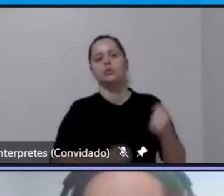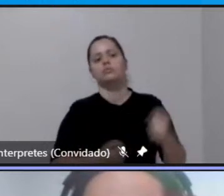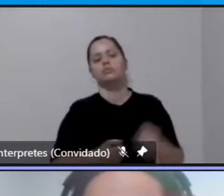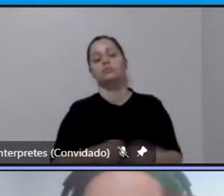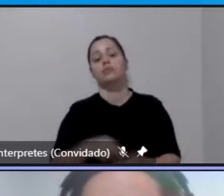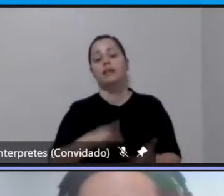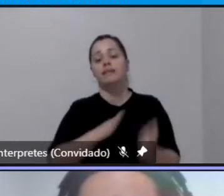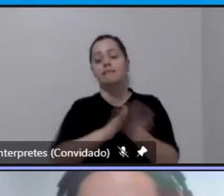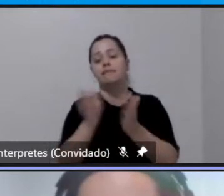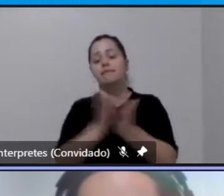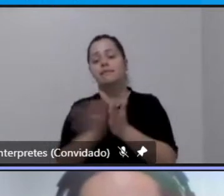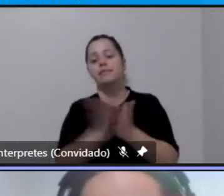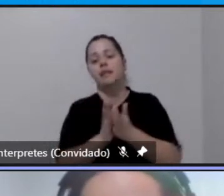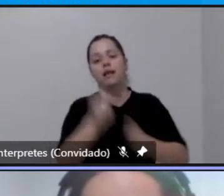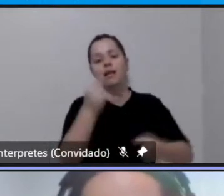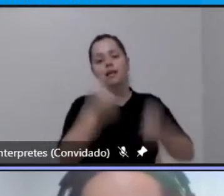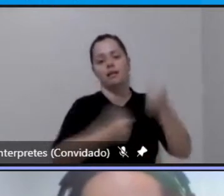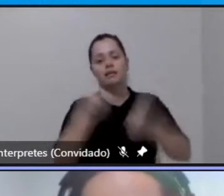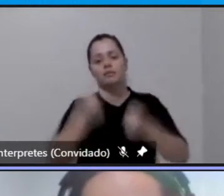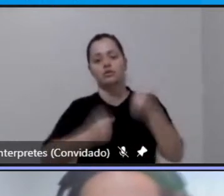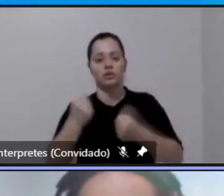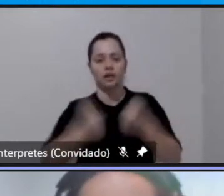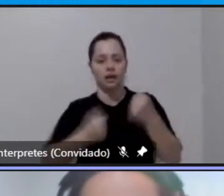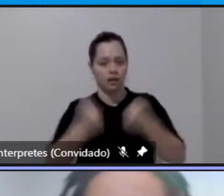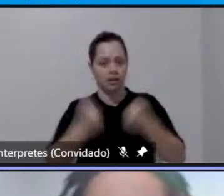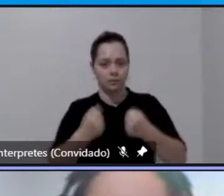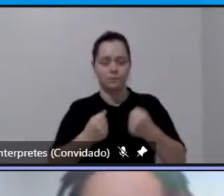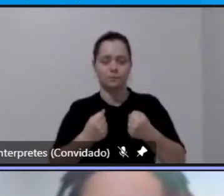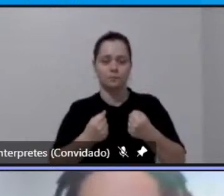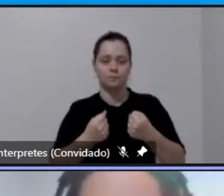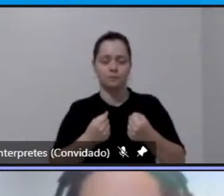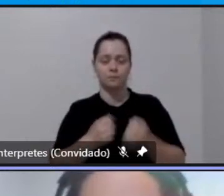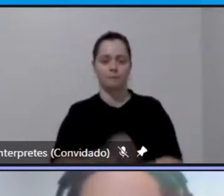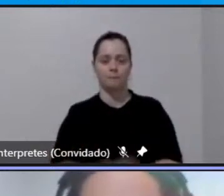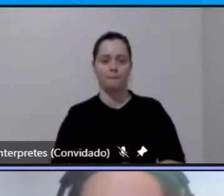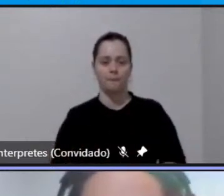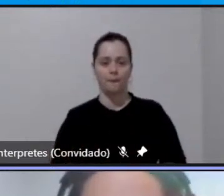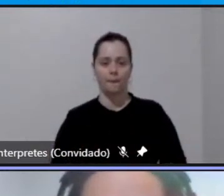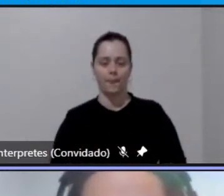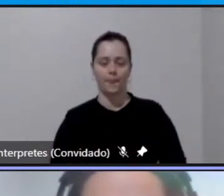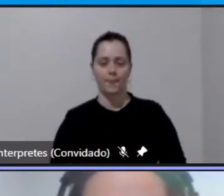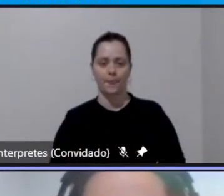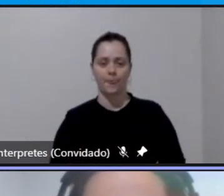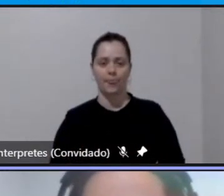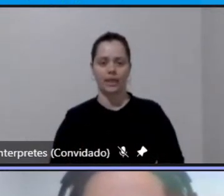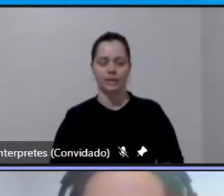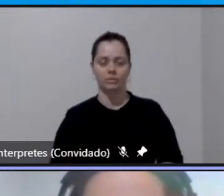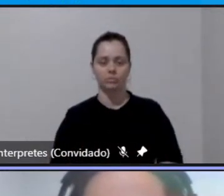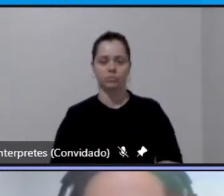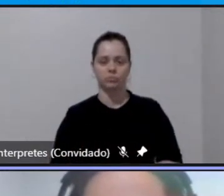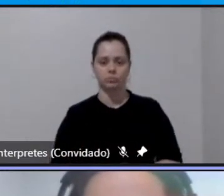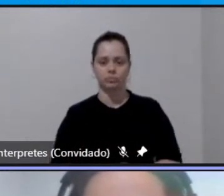feitos por pelo transporte individual